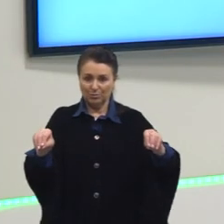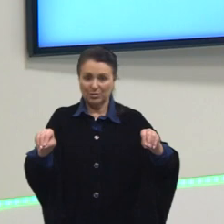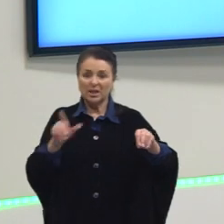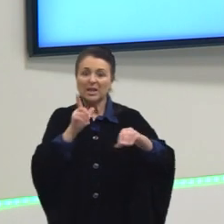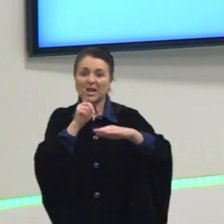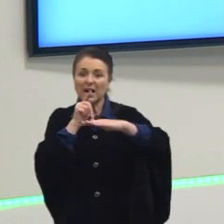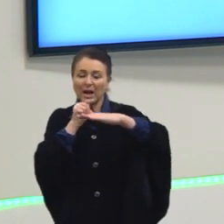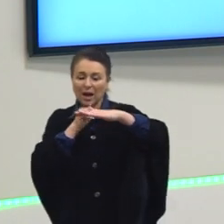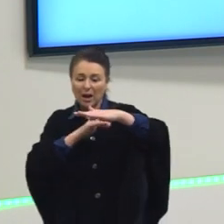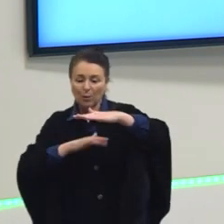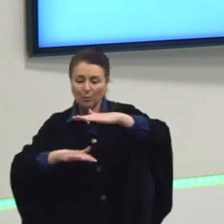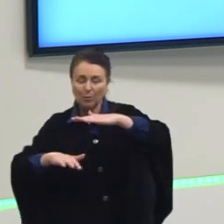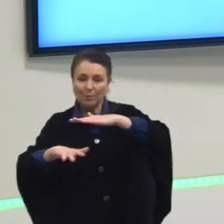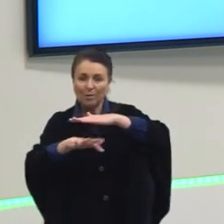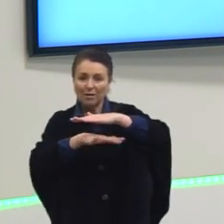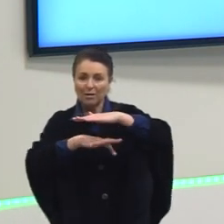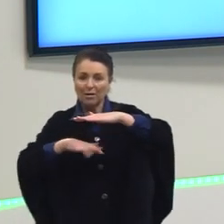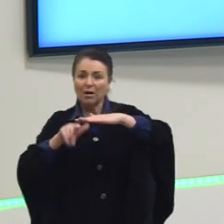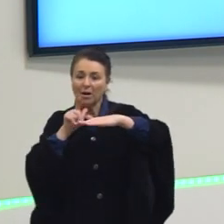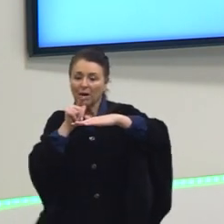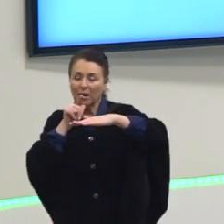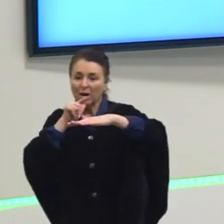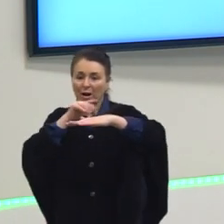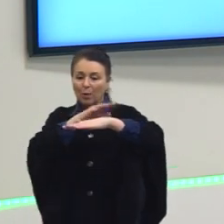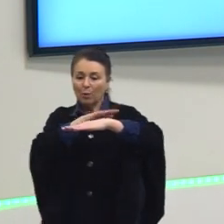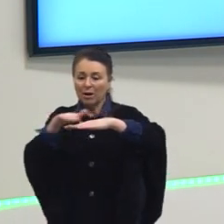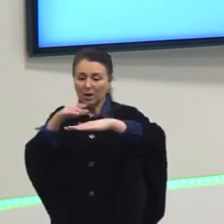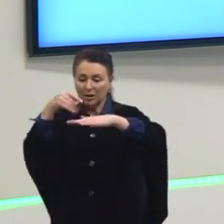Os lençóis freáticos. Mais problemas.